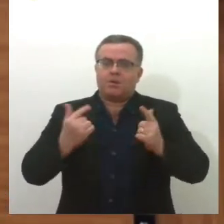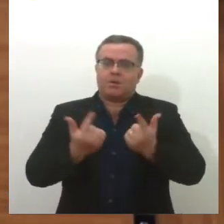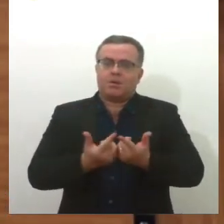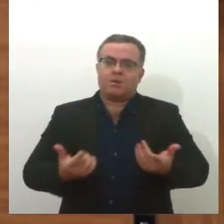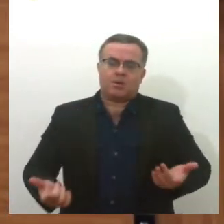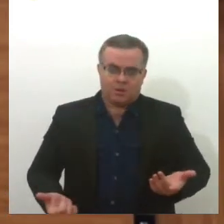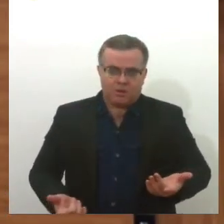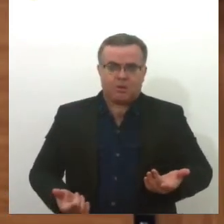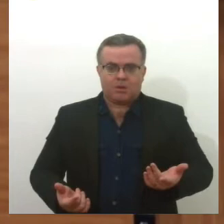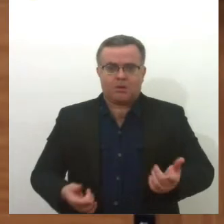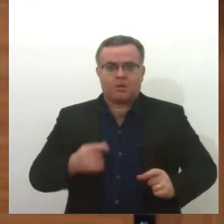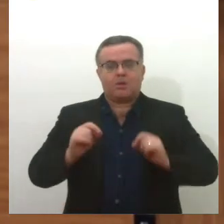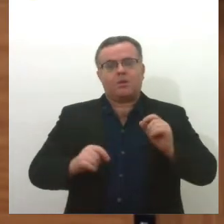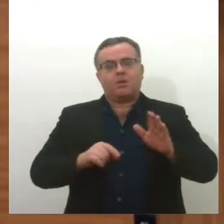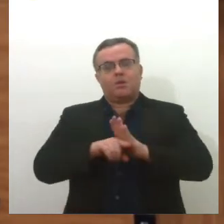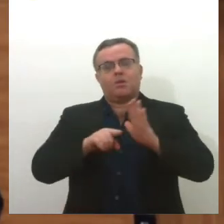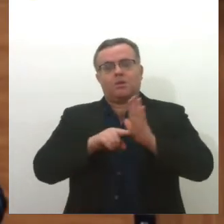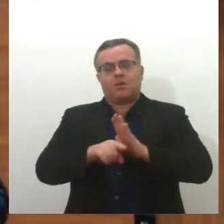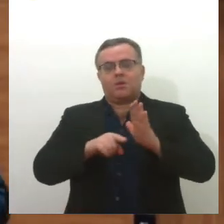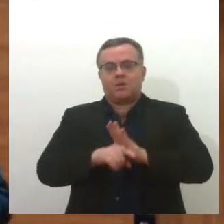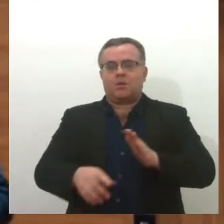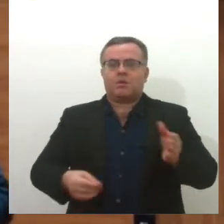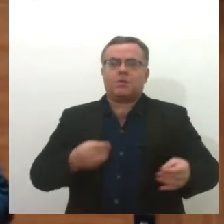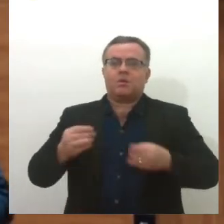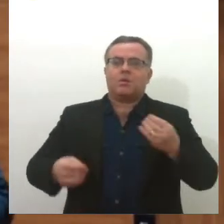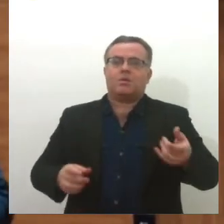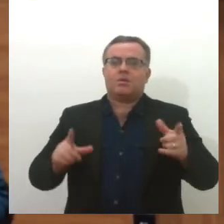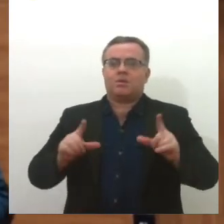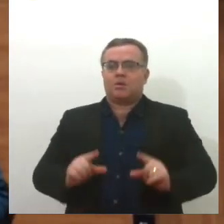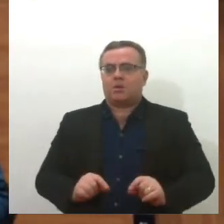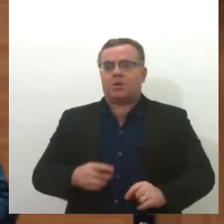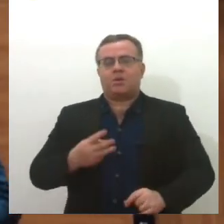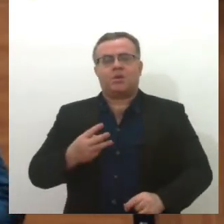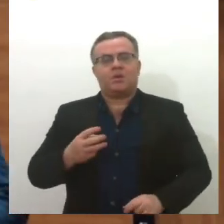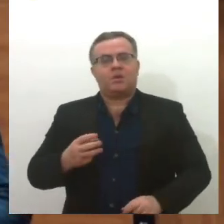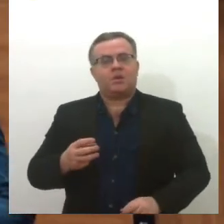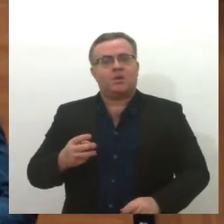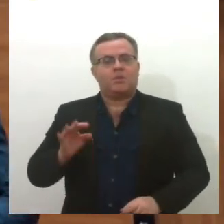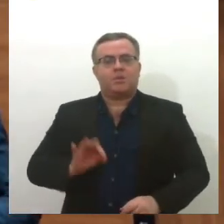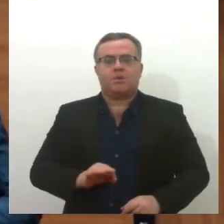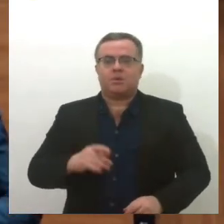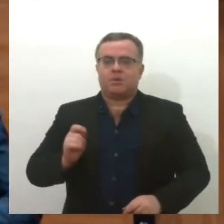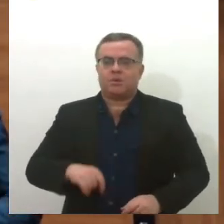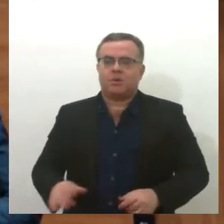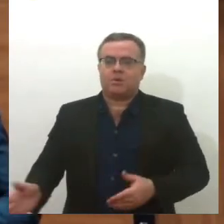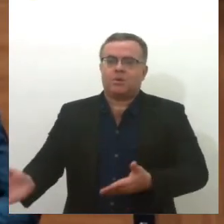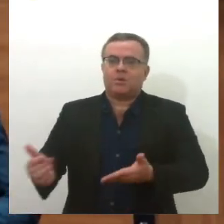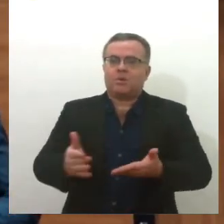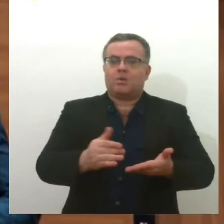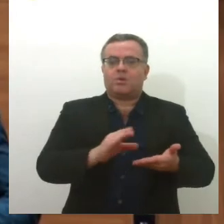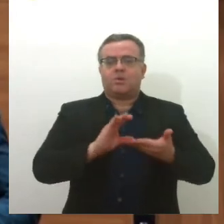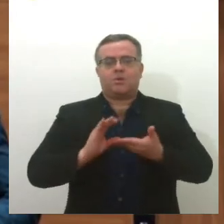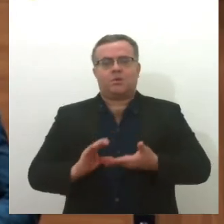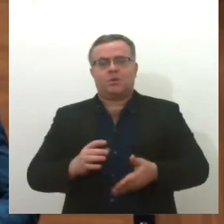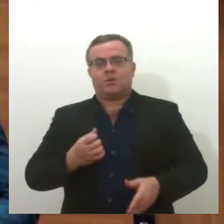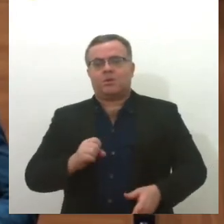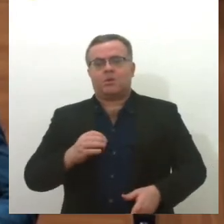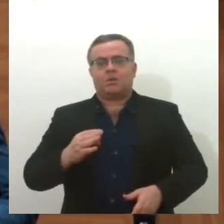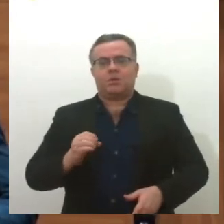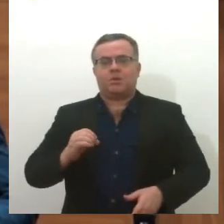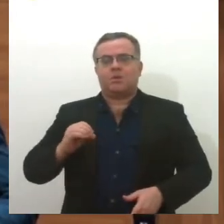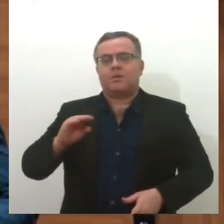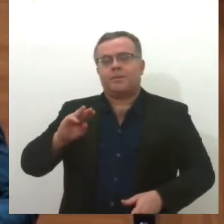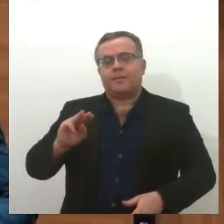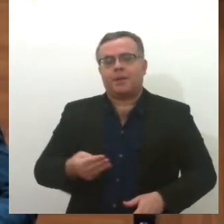oportunidade a gente até questionou esse índice baixo dos trabalhadores do DETRAN, tendo em vista que o DETRAN arrecada por ano quase 80 milhões de reais.